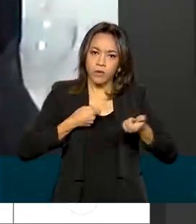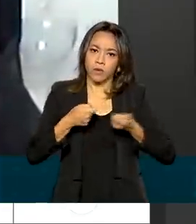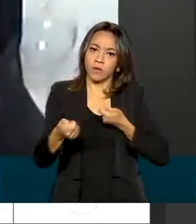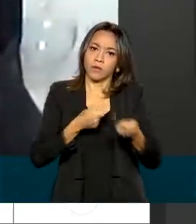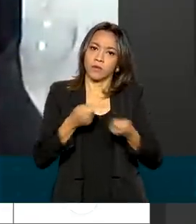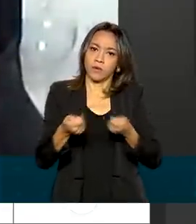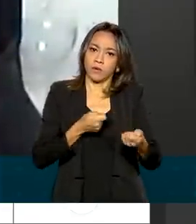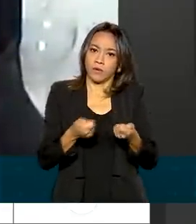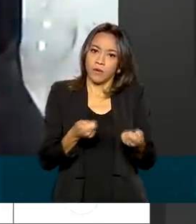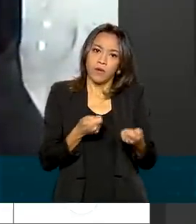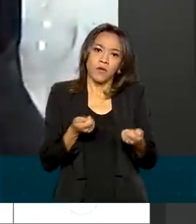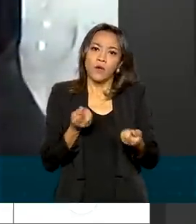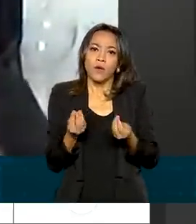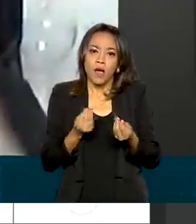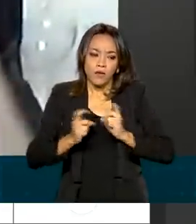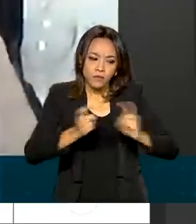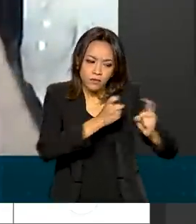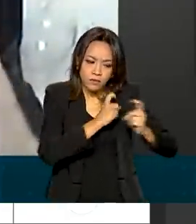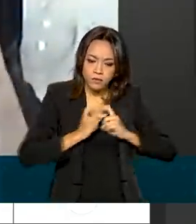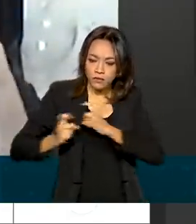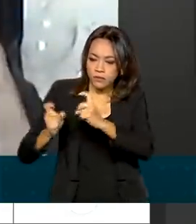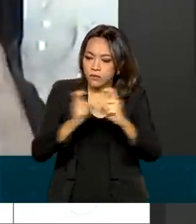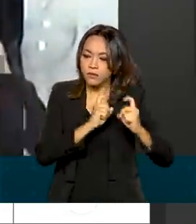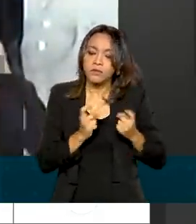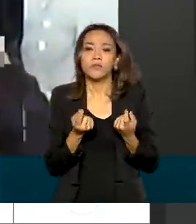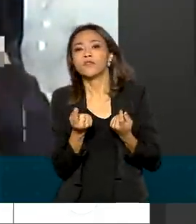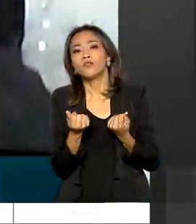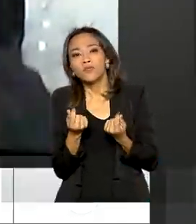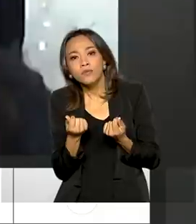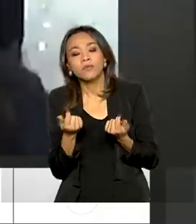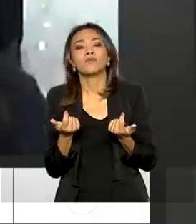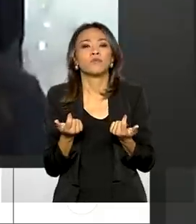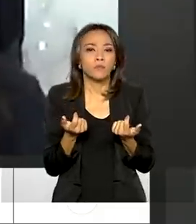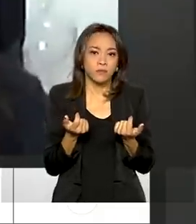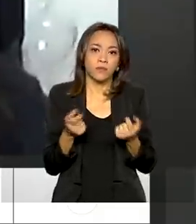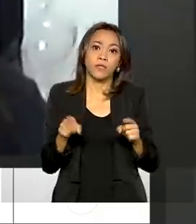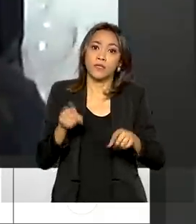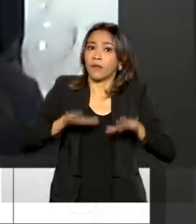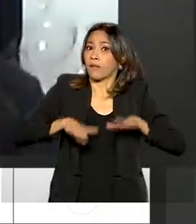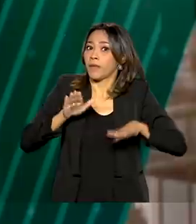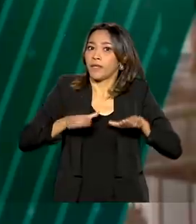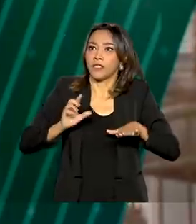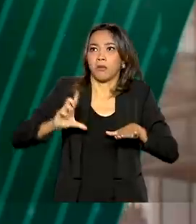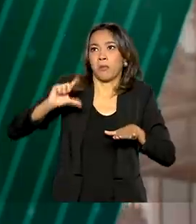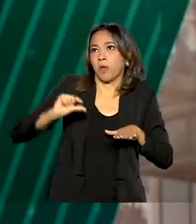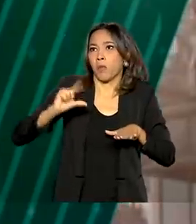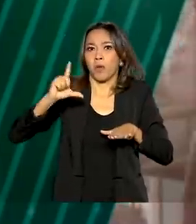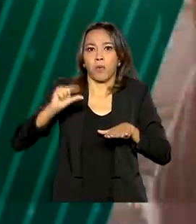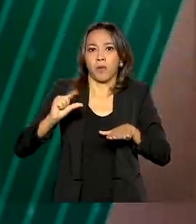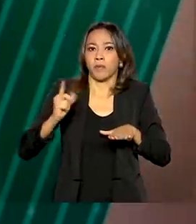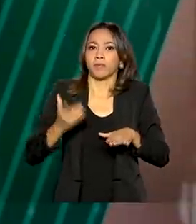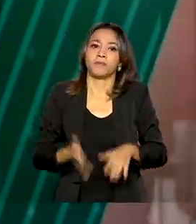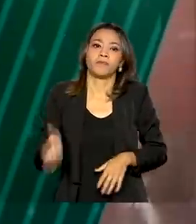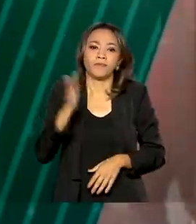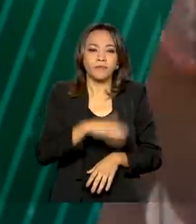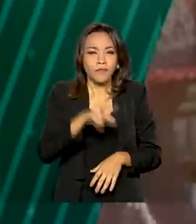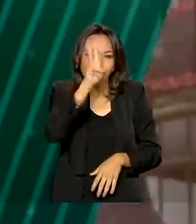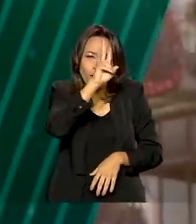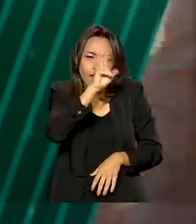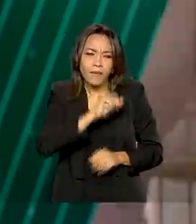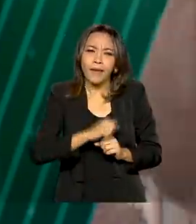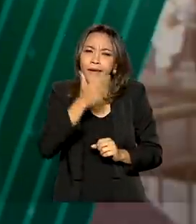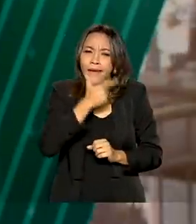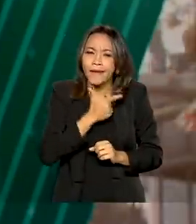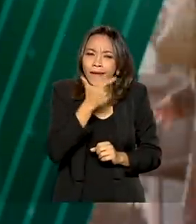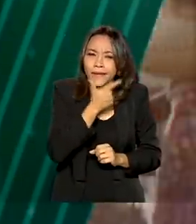relação à administração de quantias independente do valor. Sabe aquele queijo mineiro